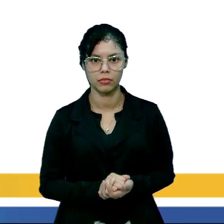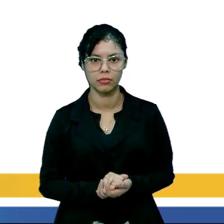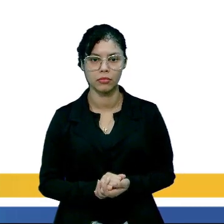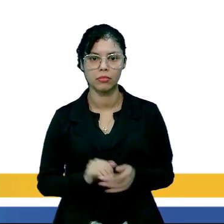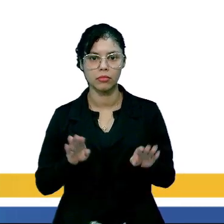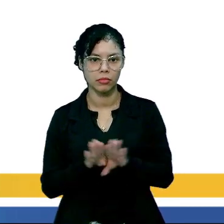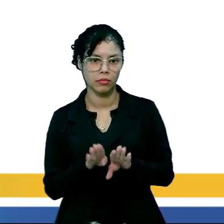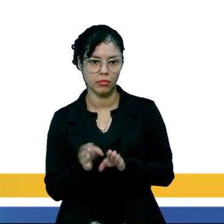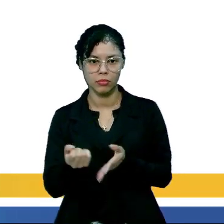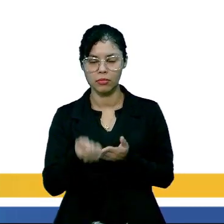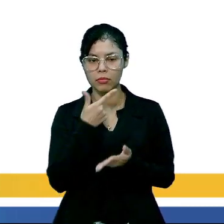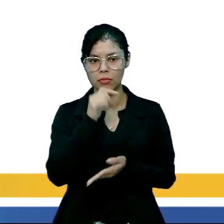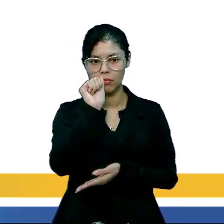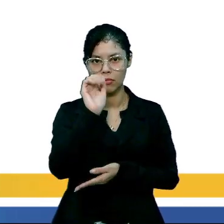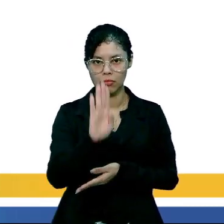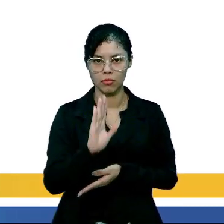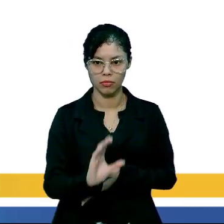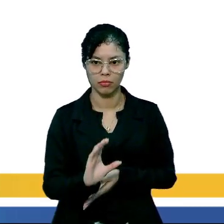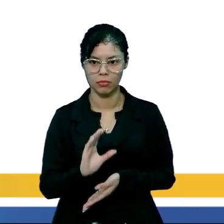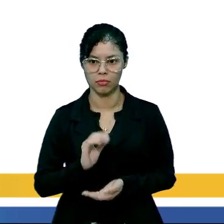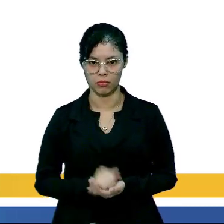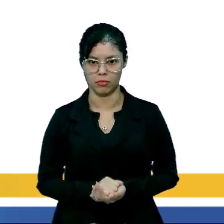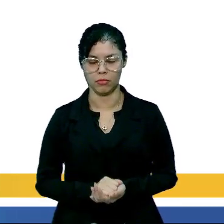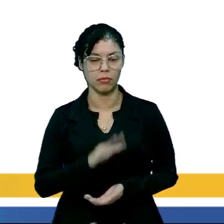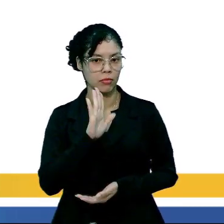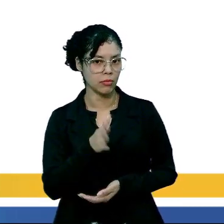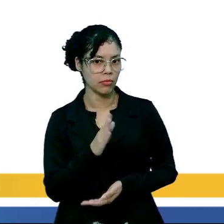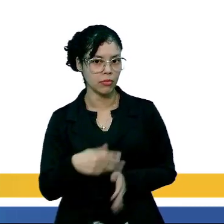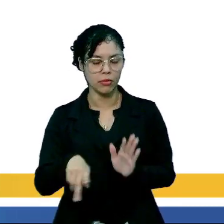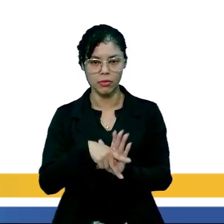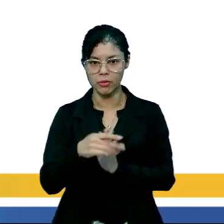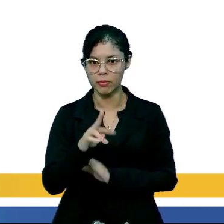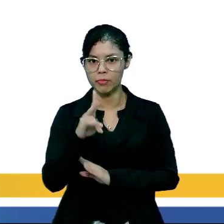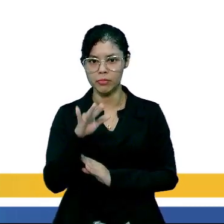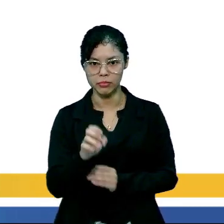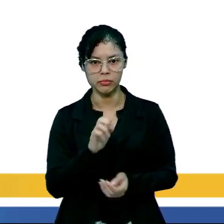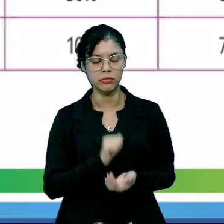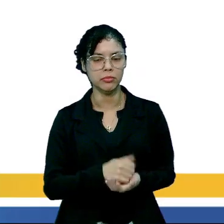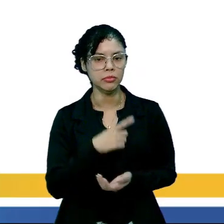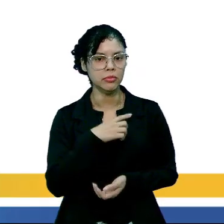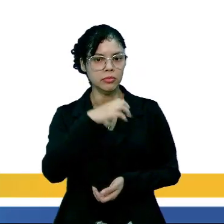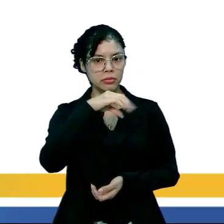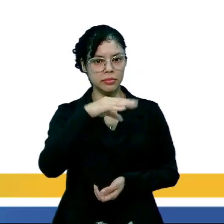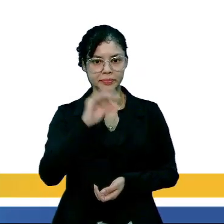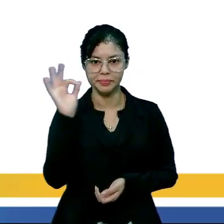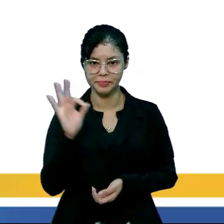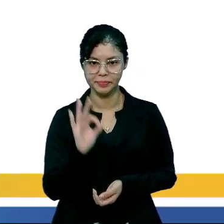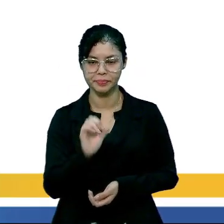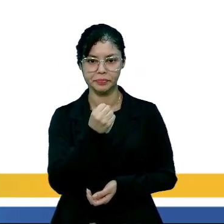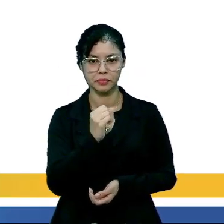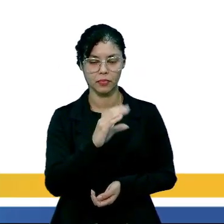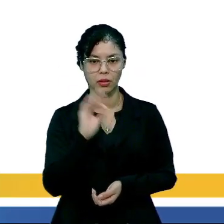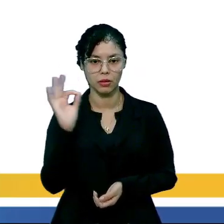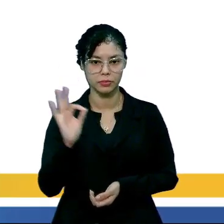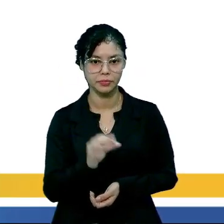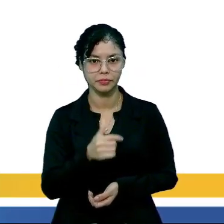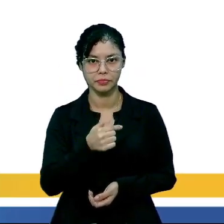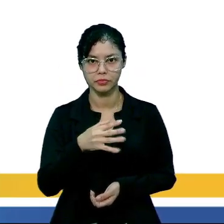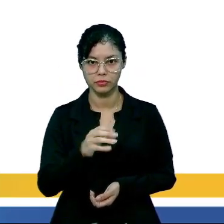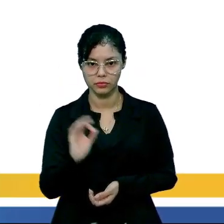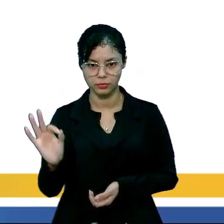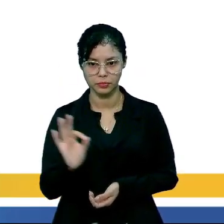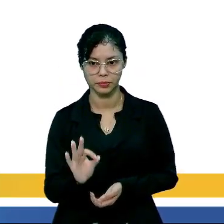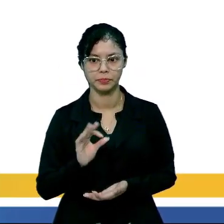Nos medicamentos A, B e C. Já a probabilidade, nós temos aí de 90%, 80% e